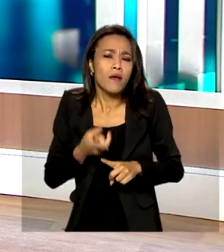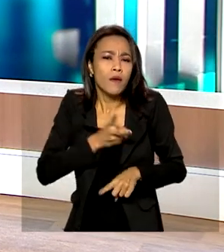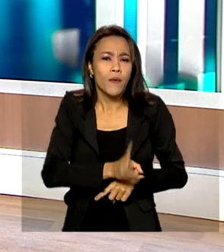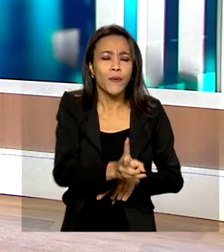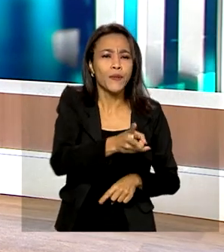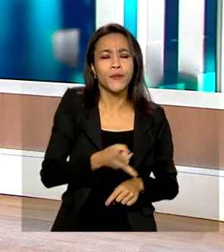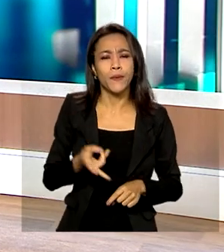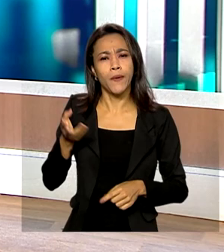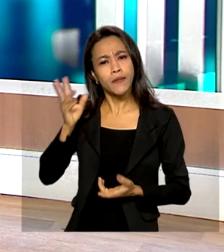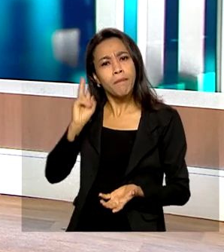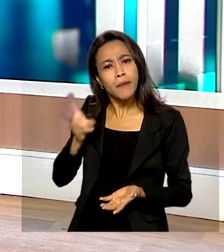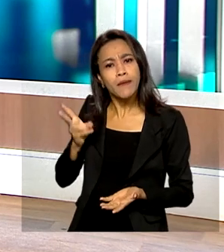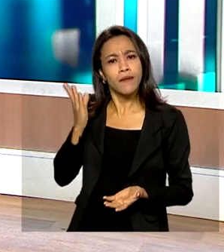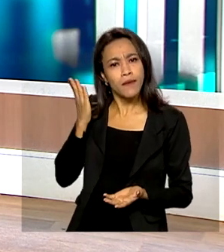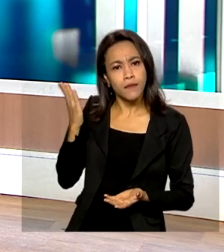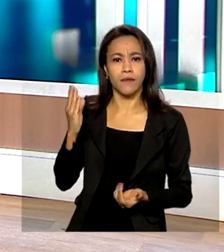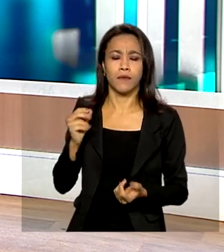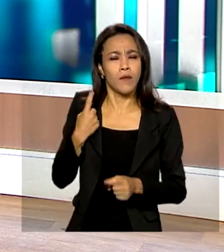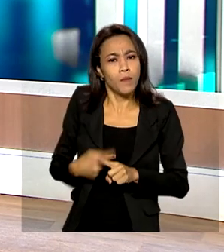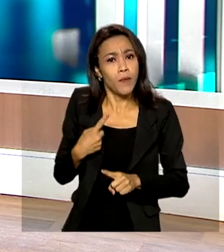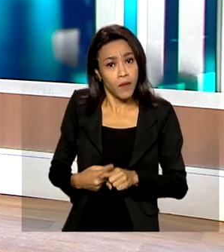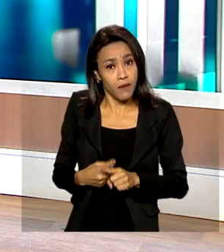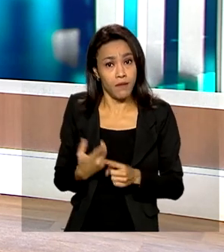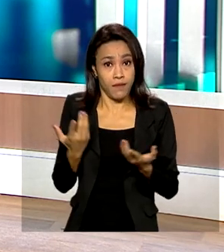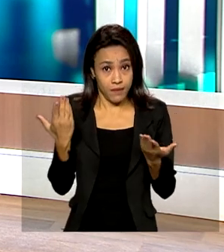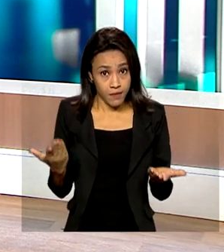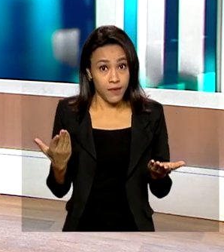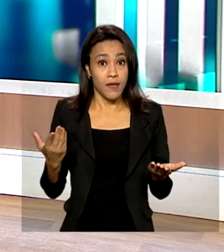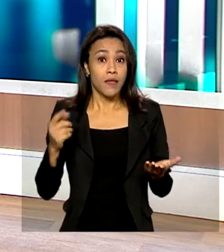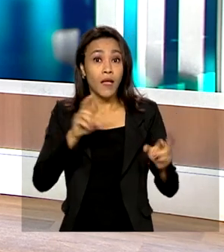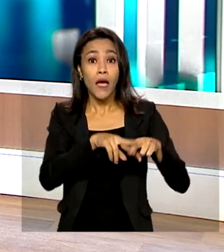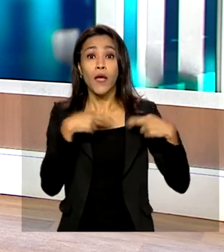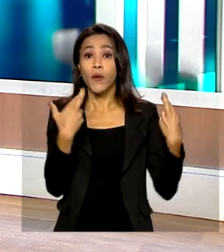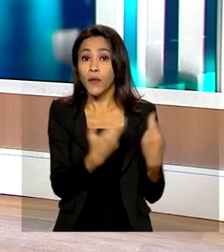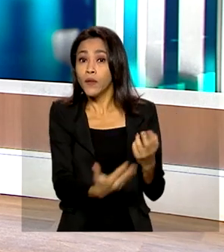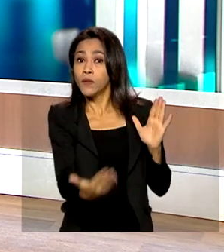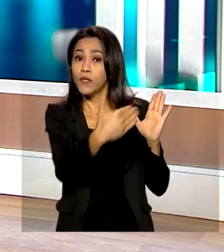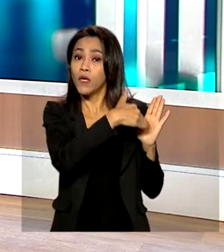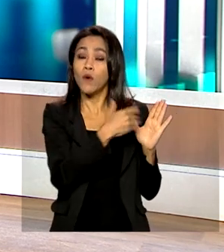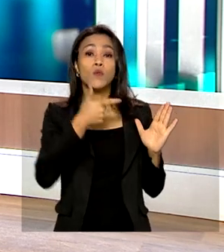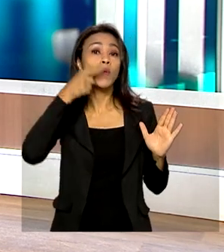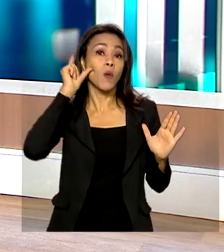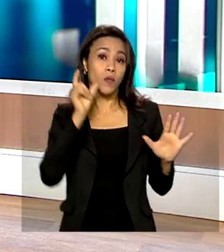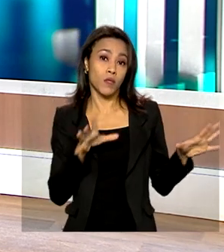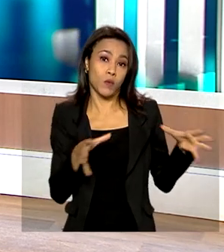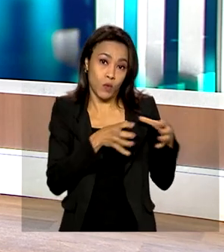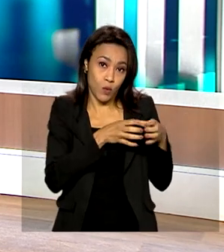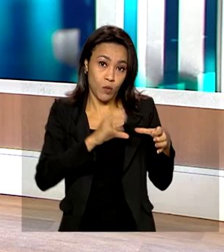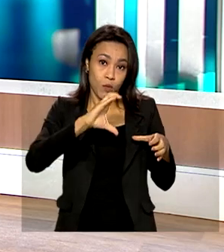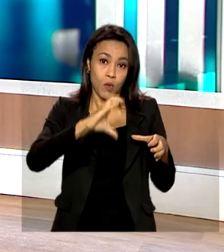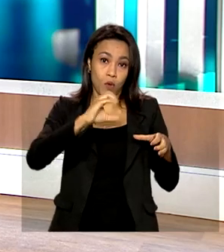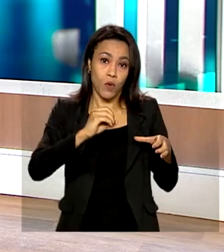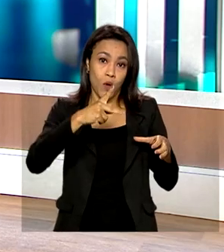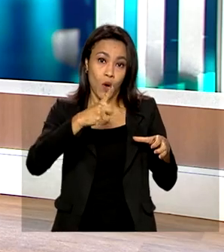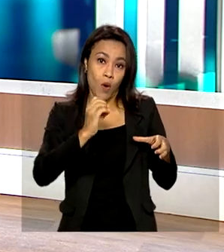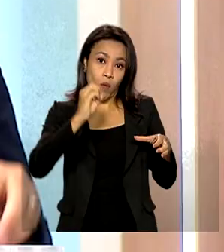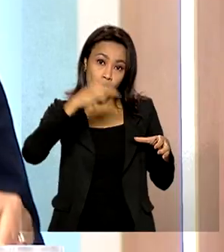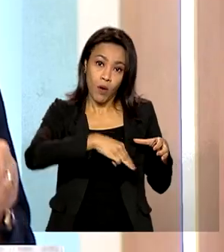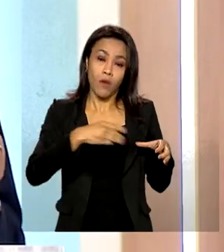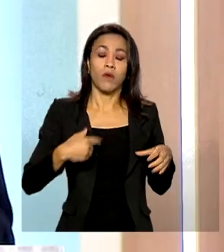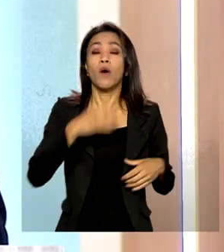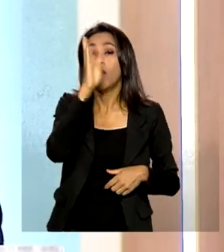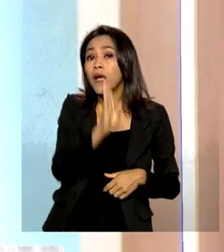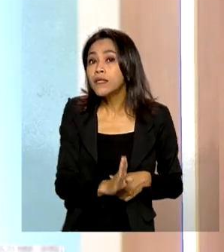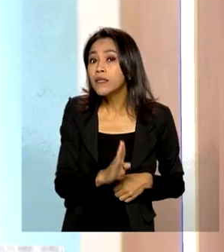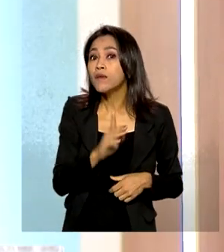dessa manutenção? Por que a taxa foi mantida na reunião do Copom de ontem? Por um motivo muito simples. O Brasil está, no momento,